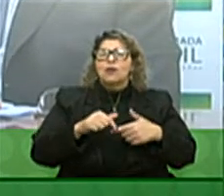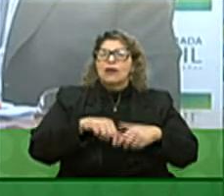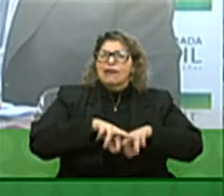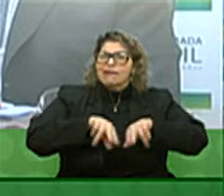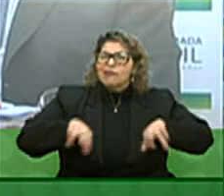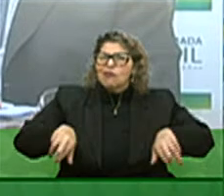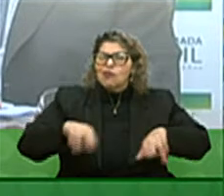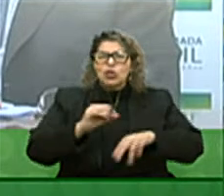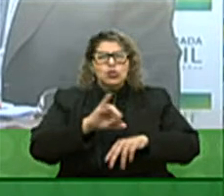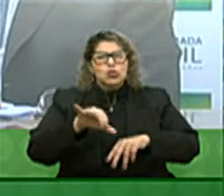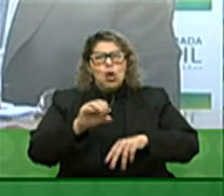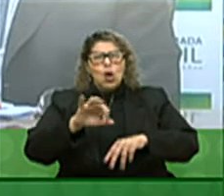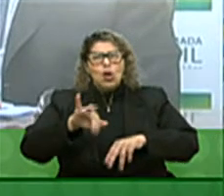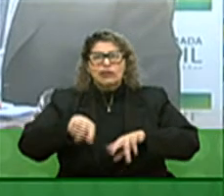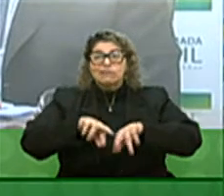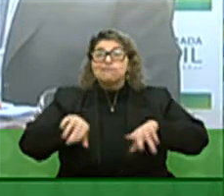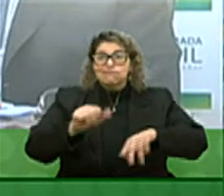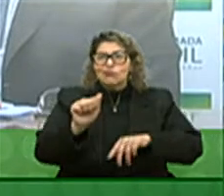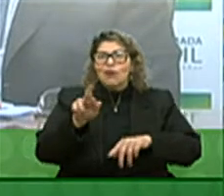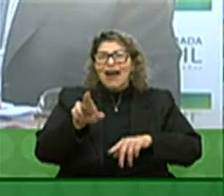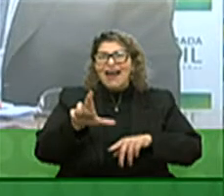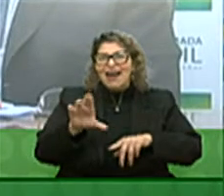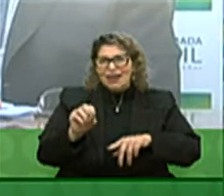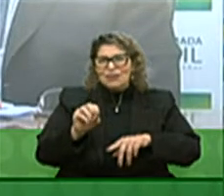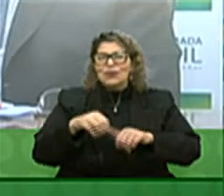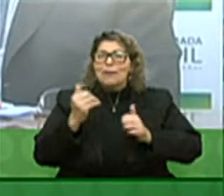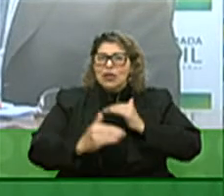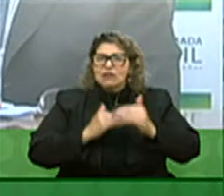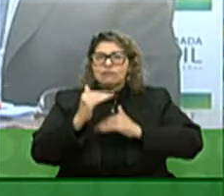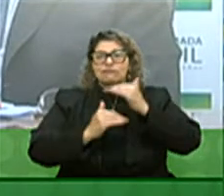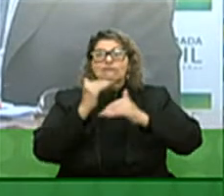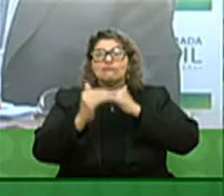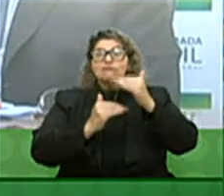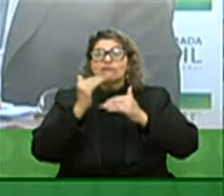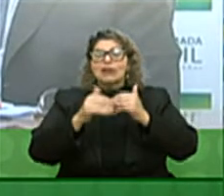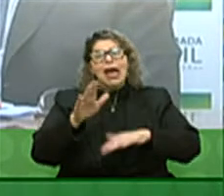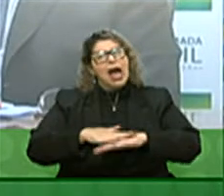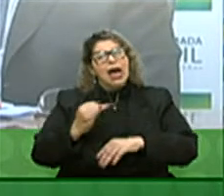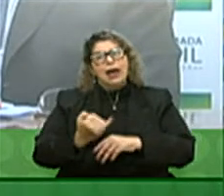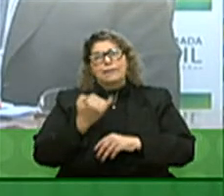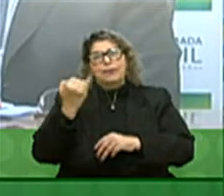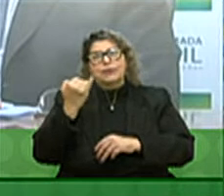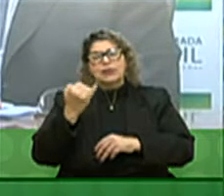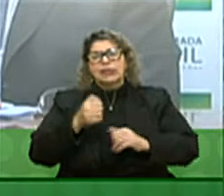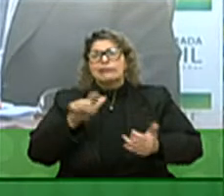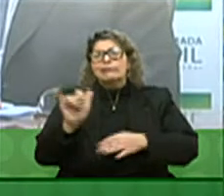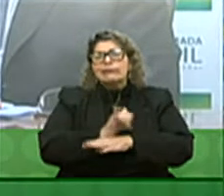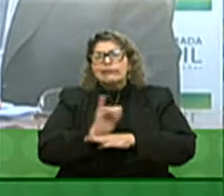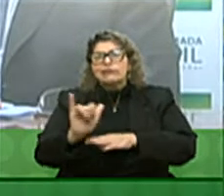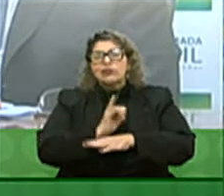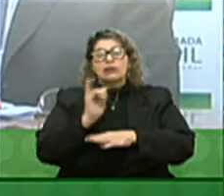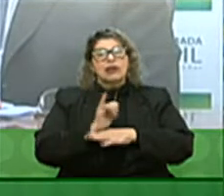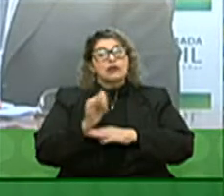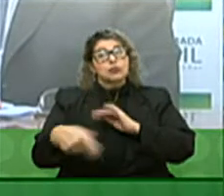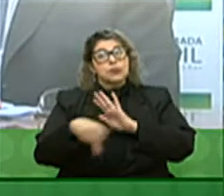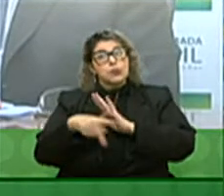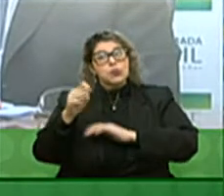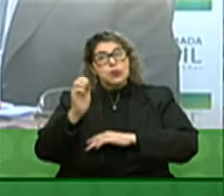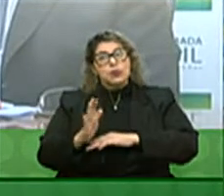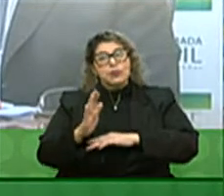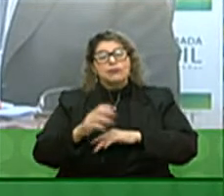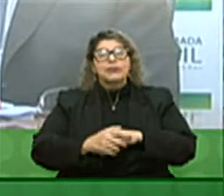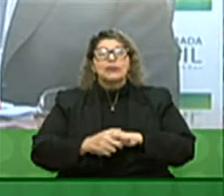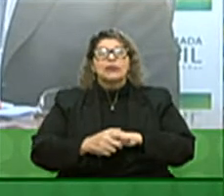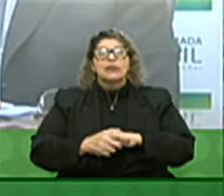outros segmentos do agro possam se desenvolver é fundamental e estratégico para o nosso país assim